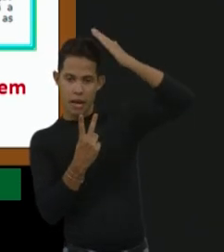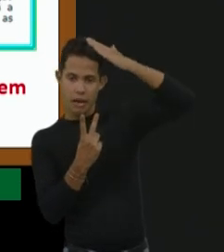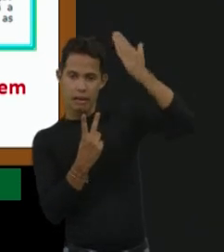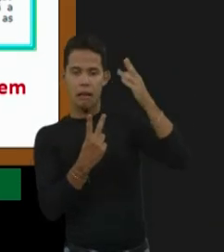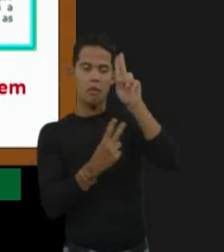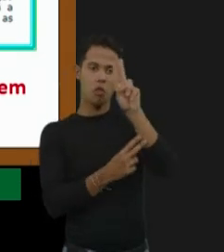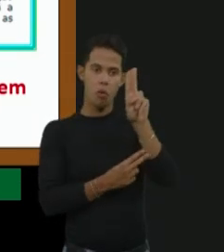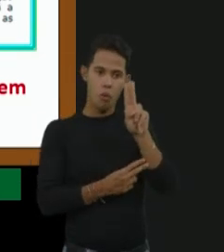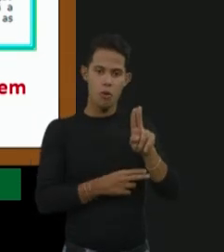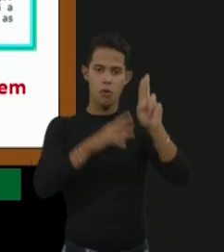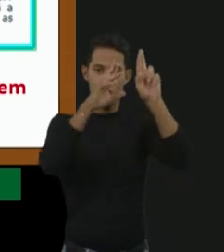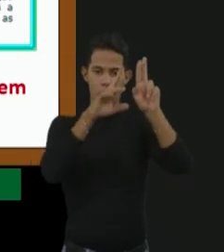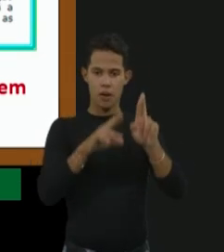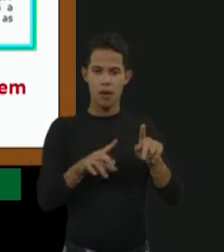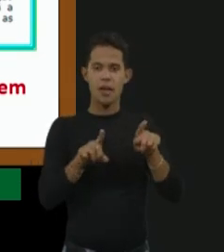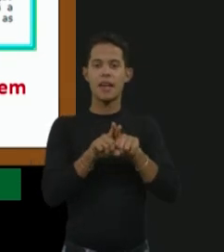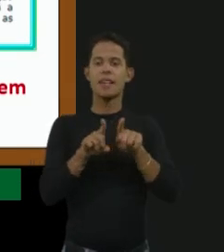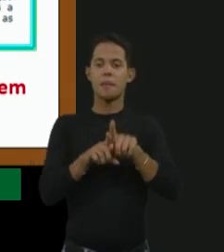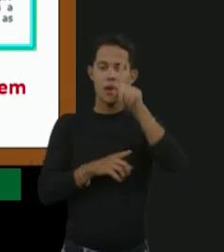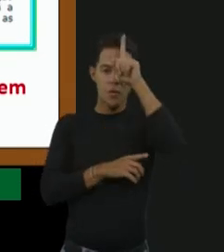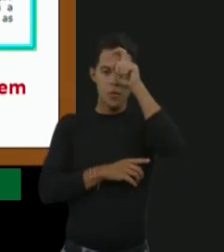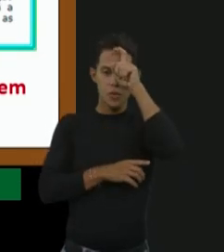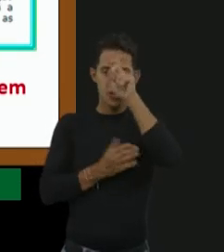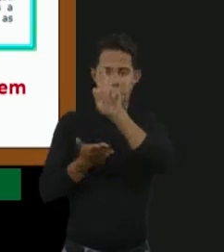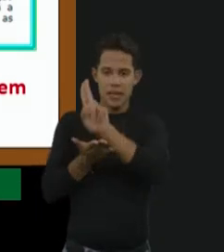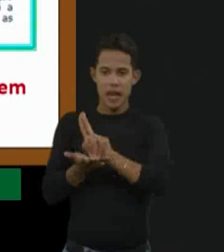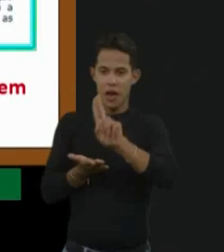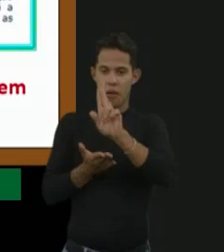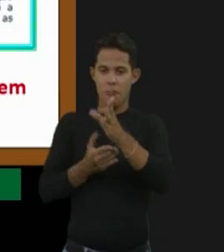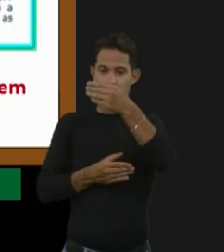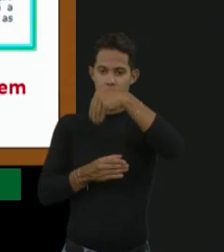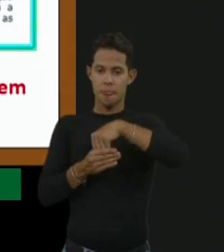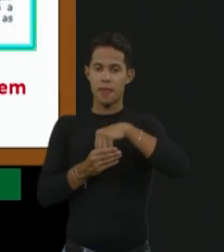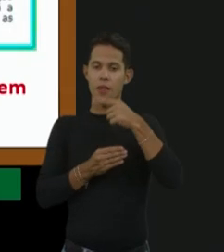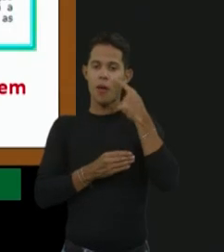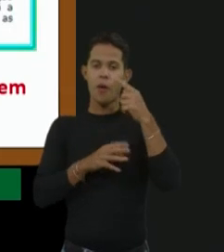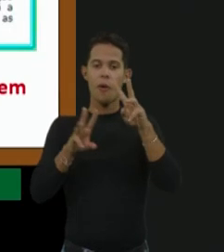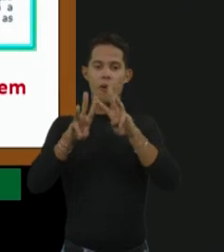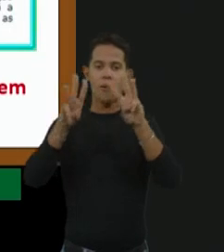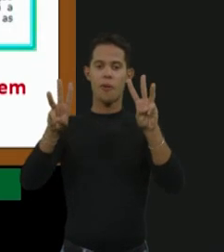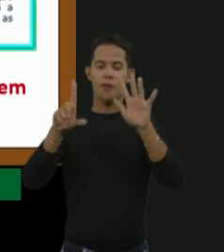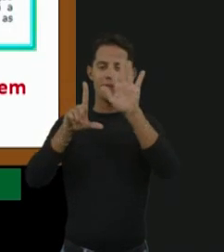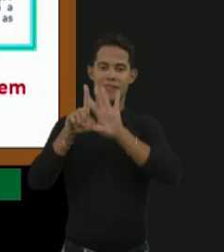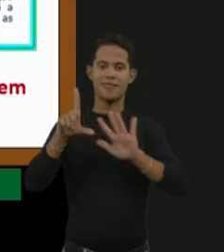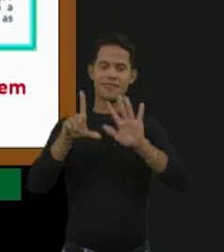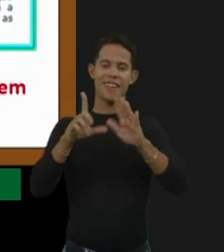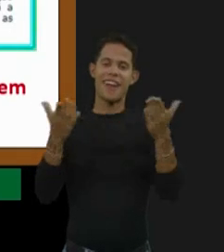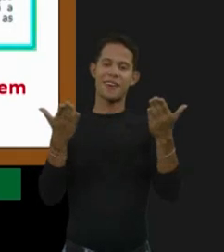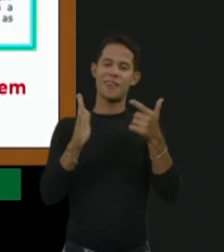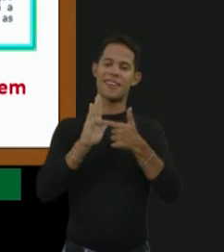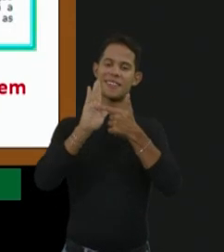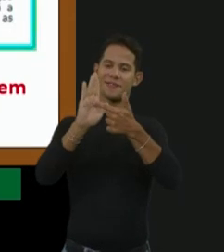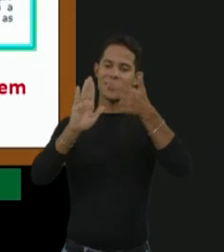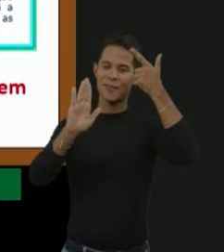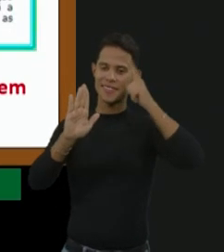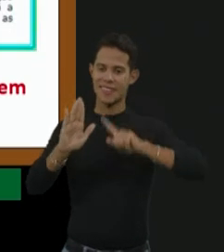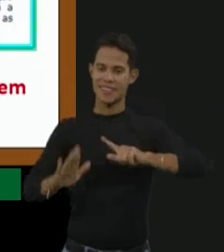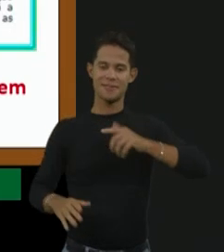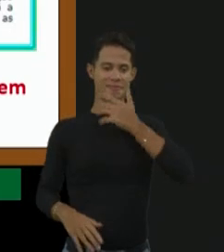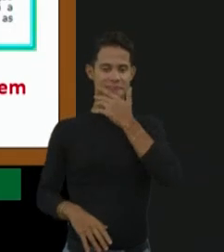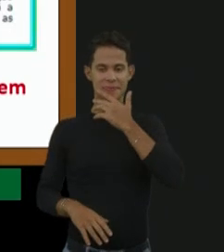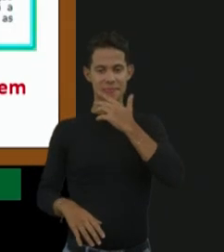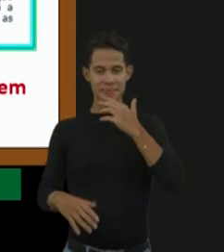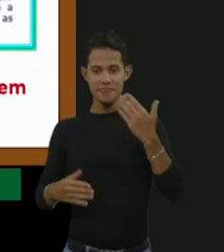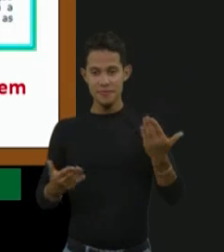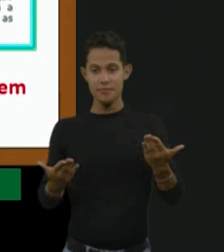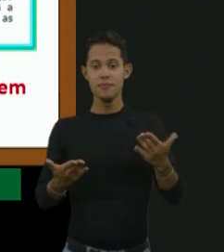universitários também. Então, através desse site... Ai, que bom, ele resolveu. A gente faz o cadastro,